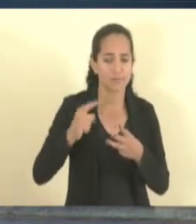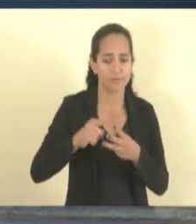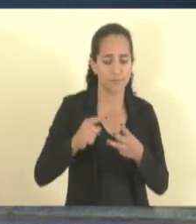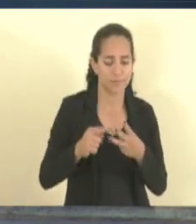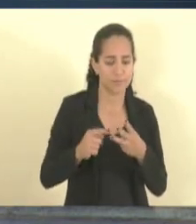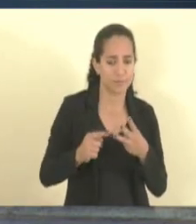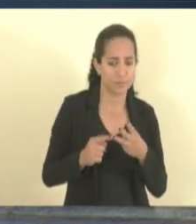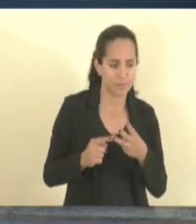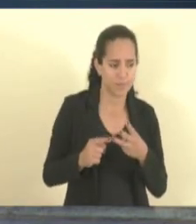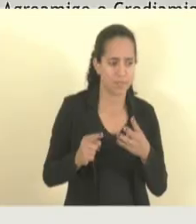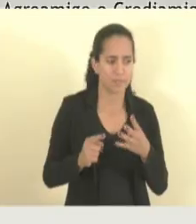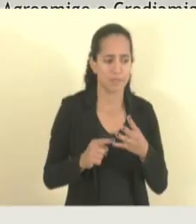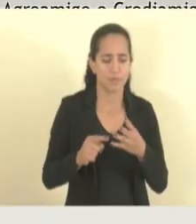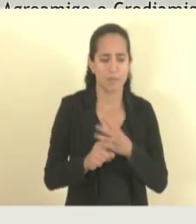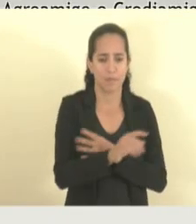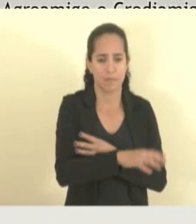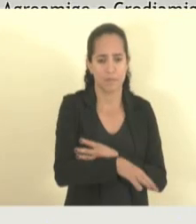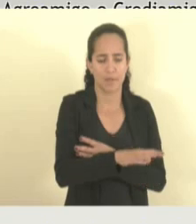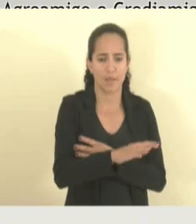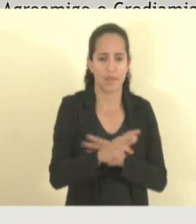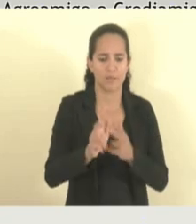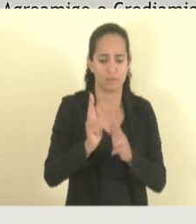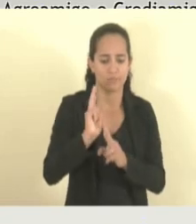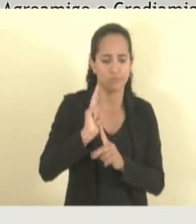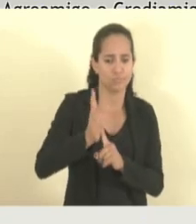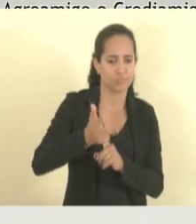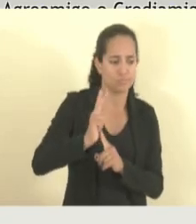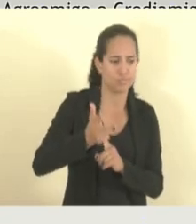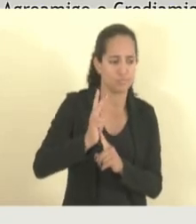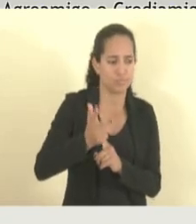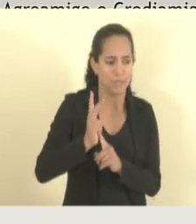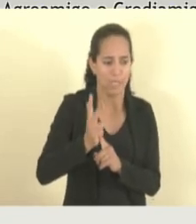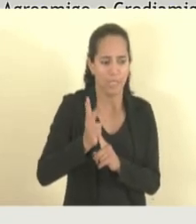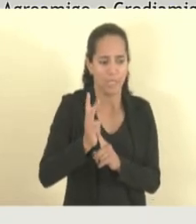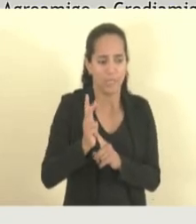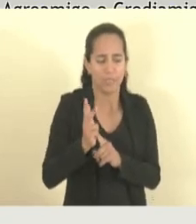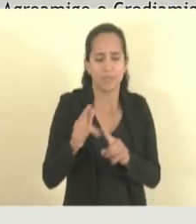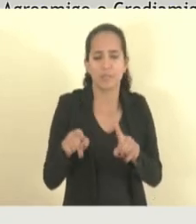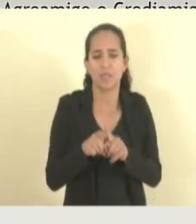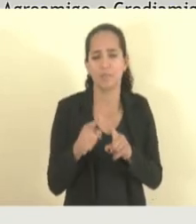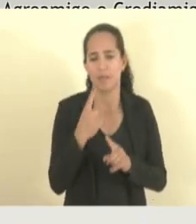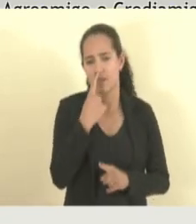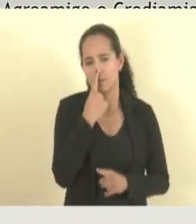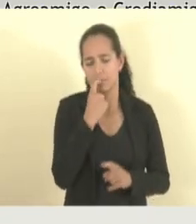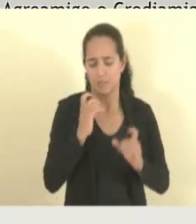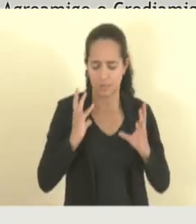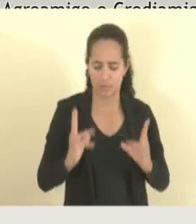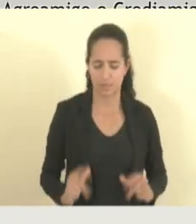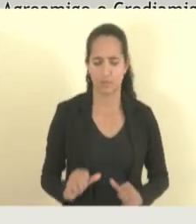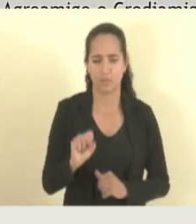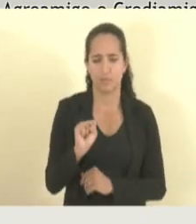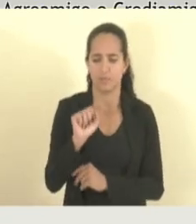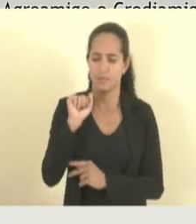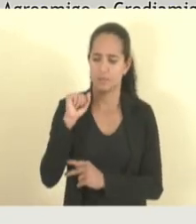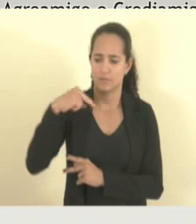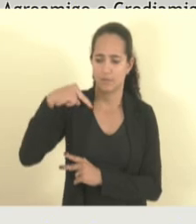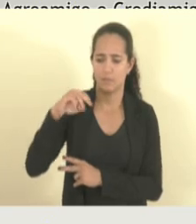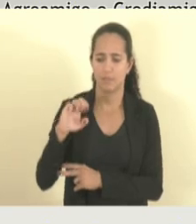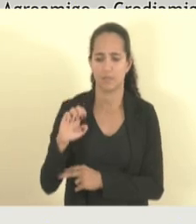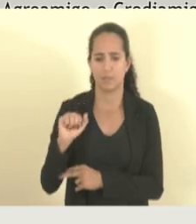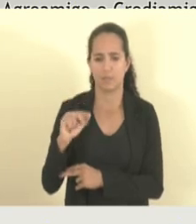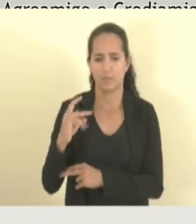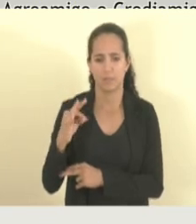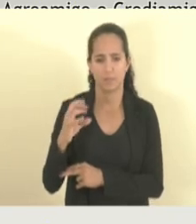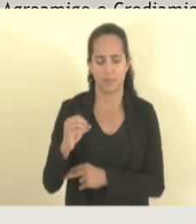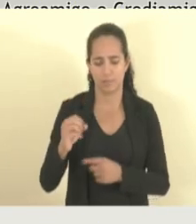parques de energia eólica, aqui não entra, saneamento também, então isso para nós é